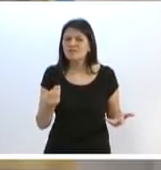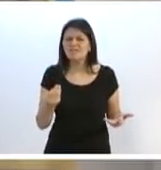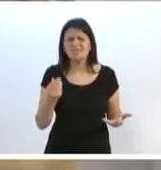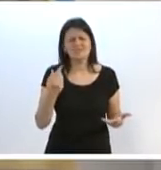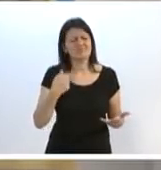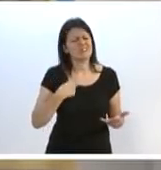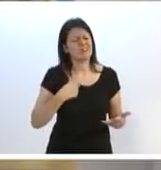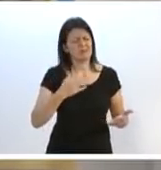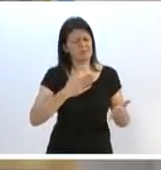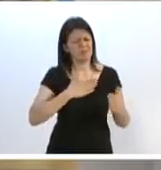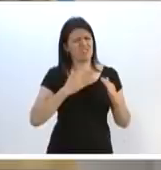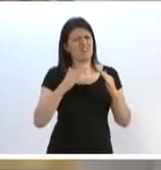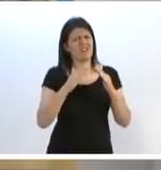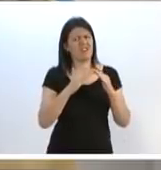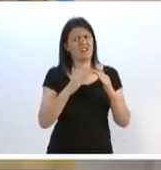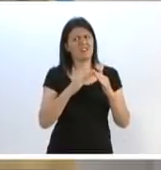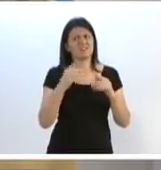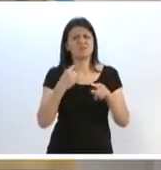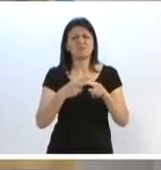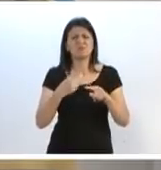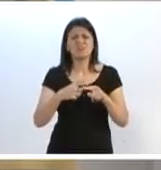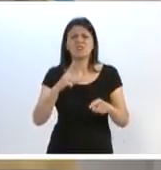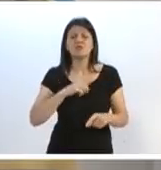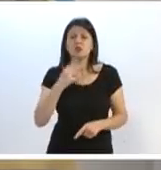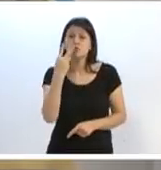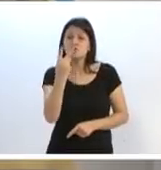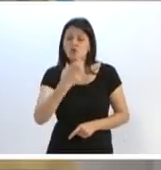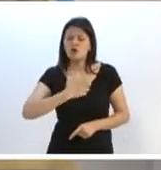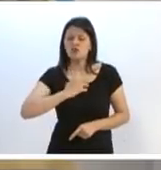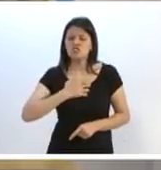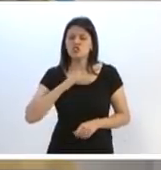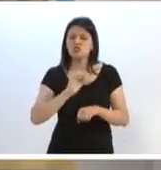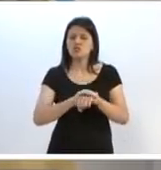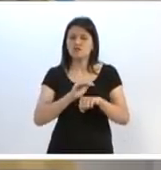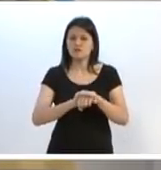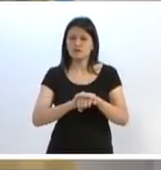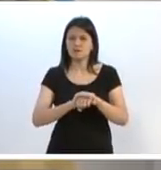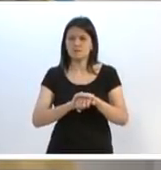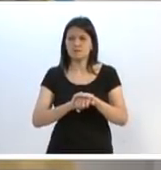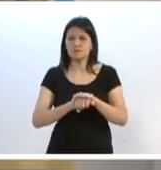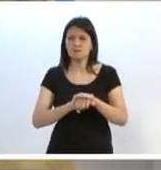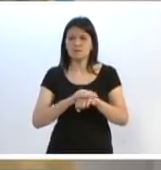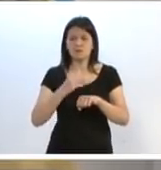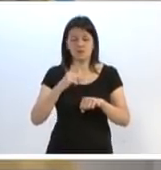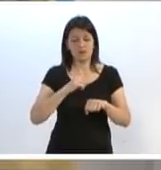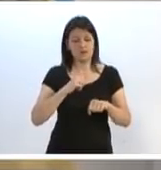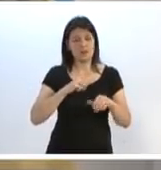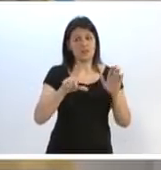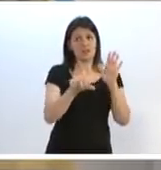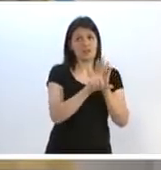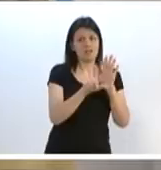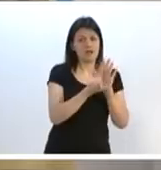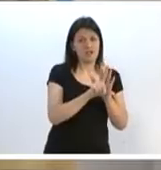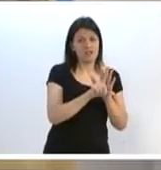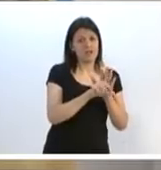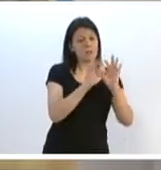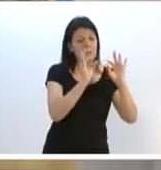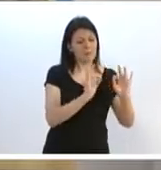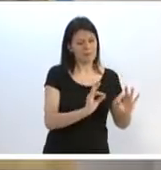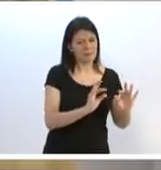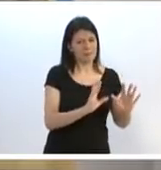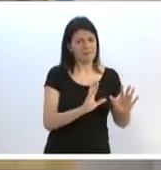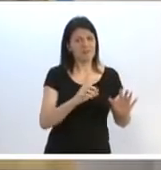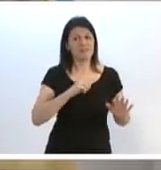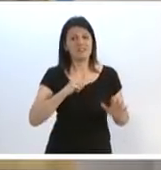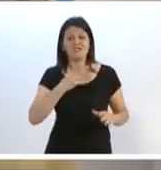da minha casa. Porque eu tenho duas formas de agir. Eu tenho a forma de agir que a lei permite. E tenho a forma de agir que o